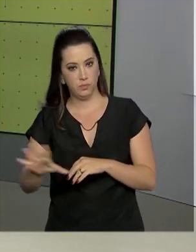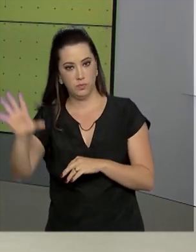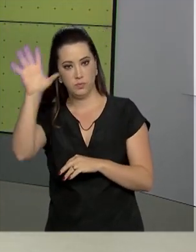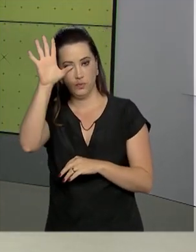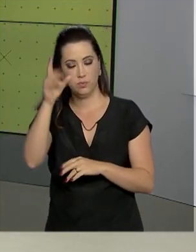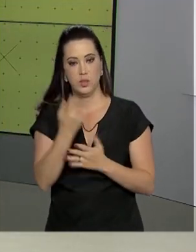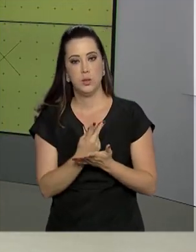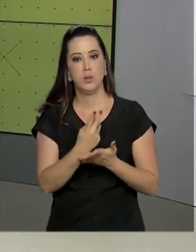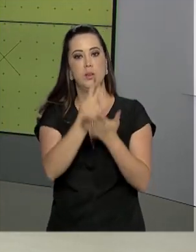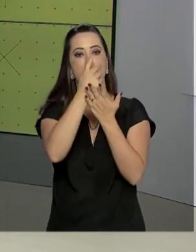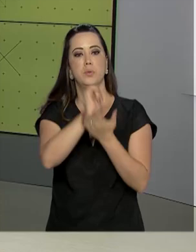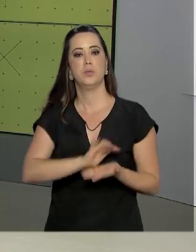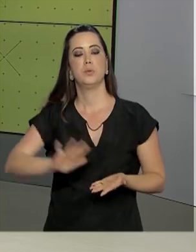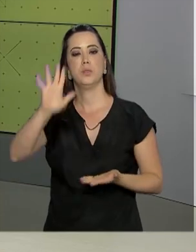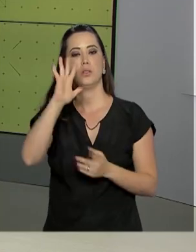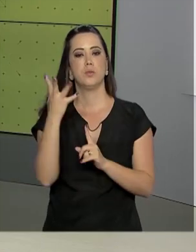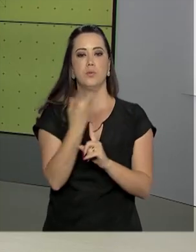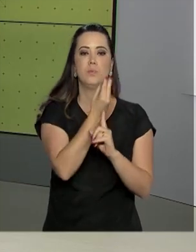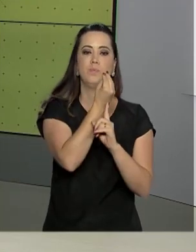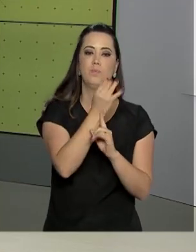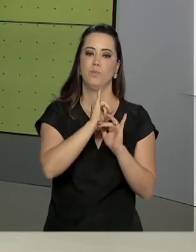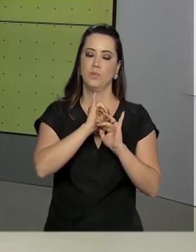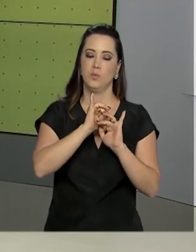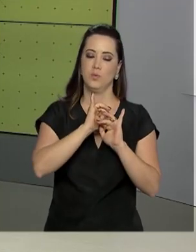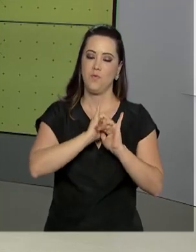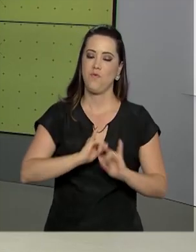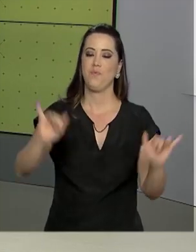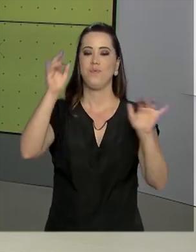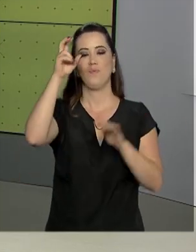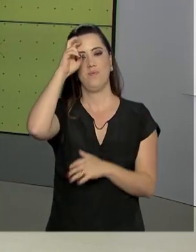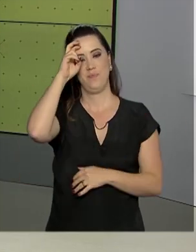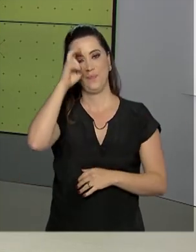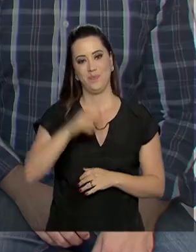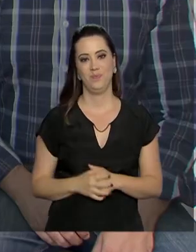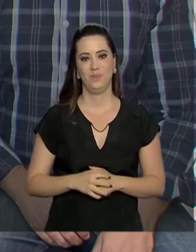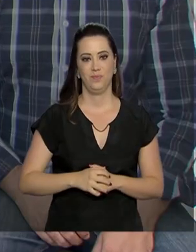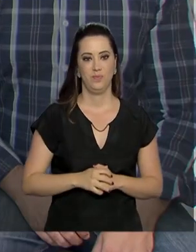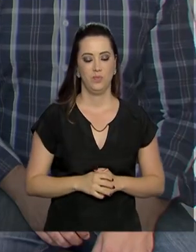país. É o Prêmio Nacional das Artes lançado nesta quinta-feira.